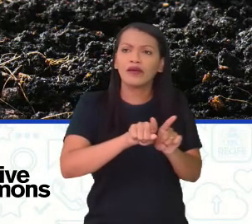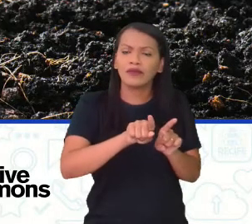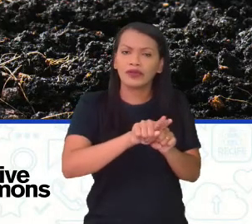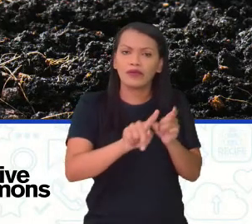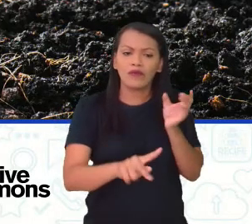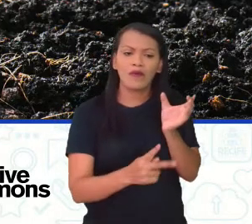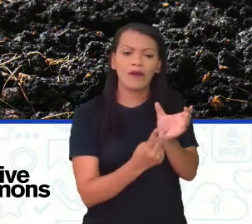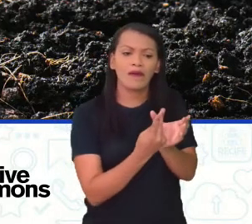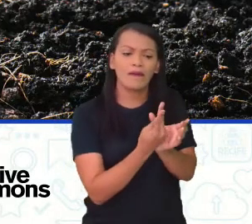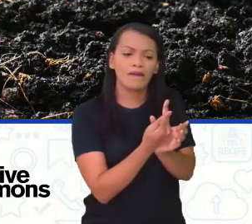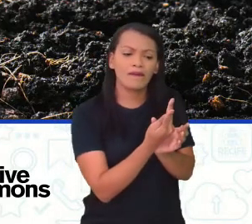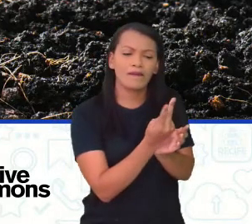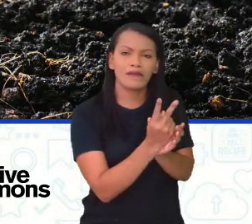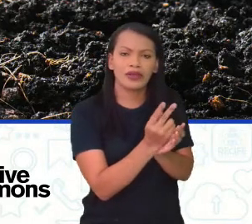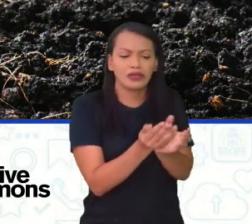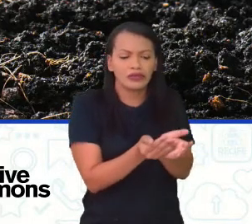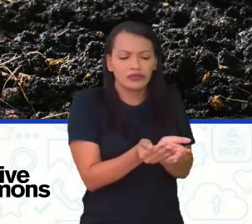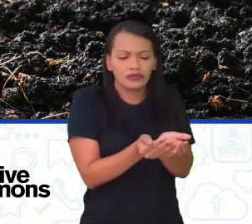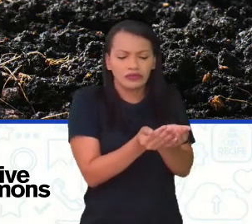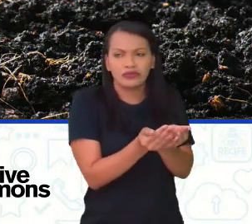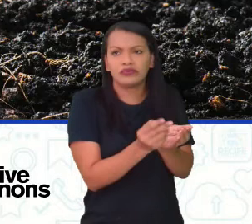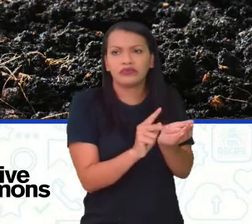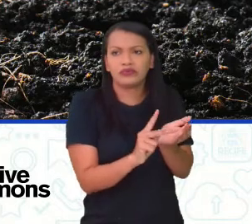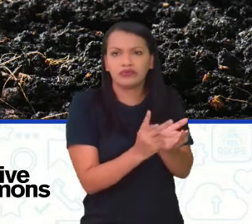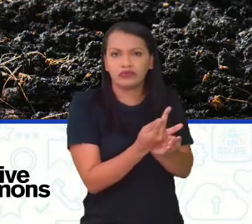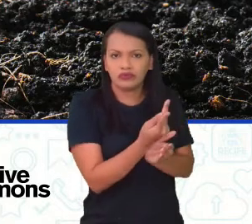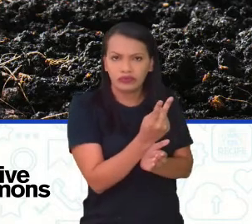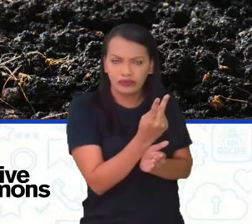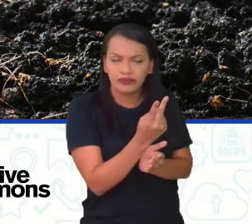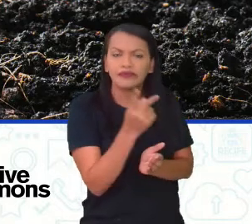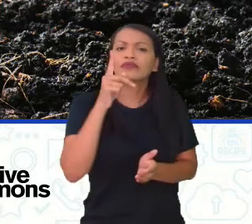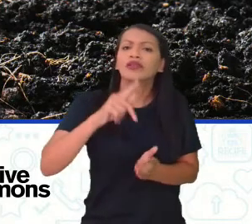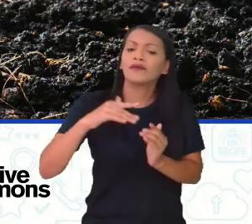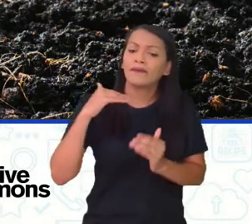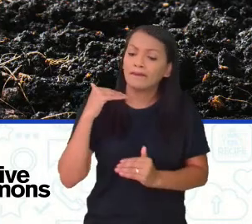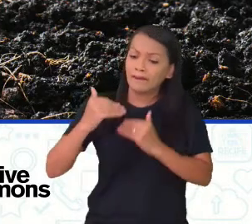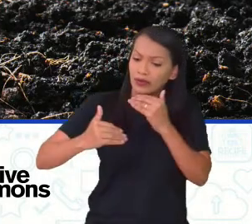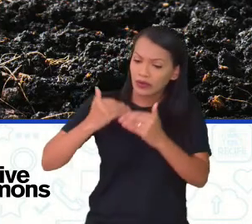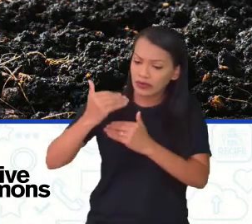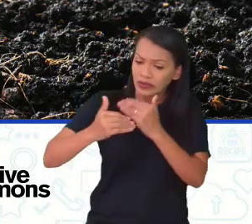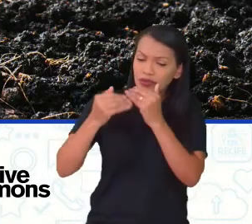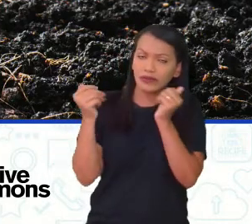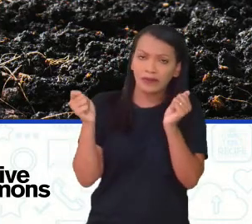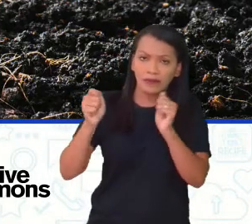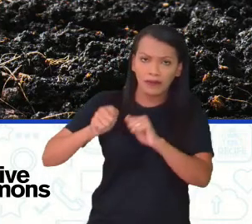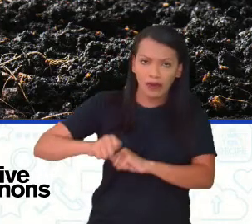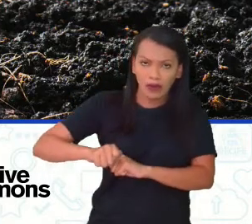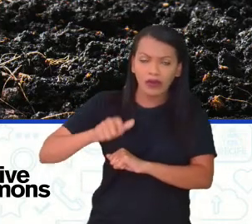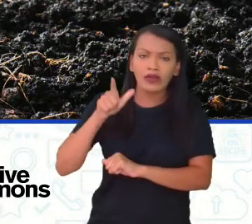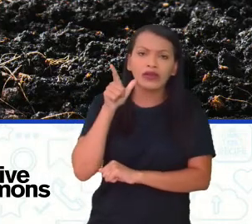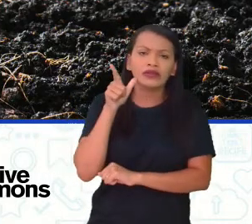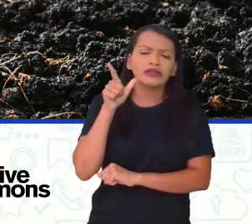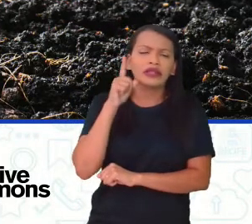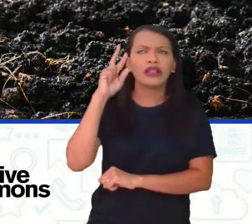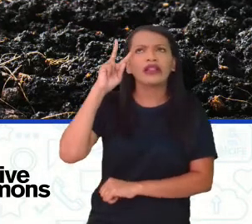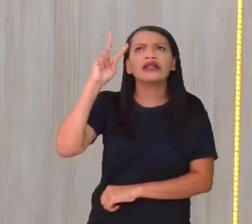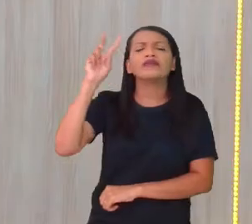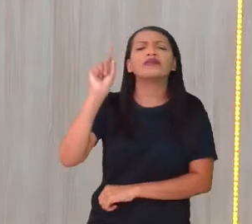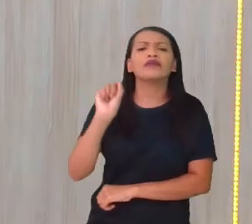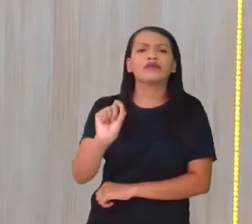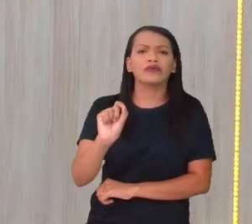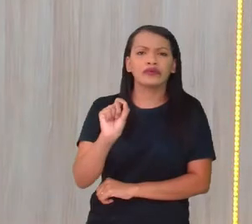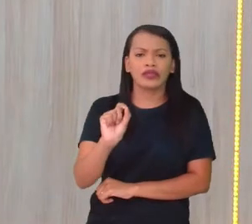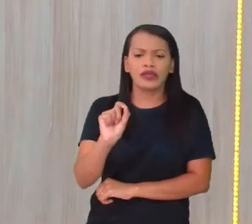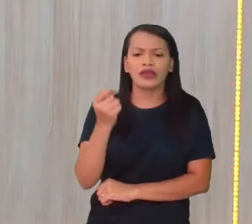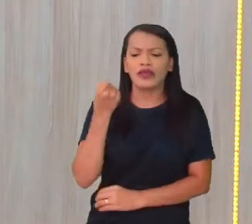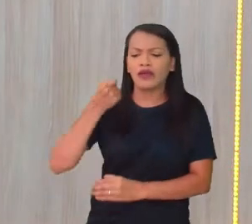ali em cima, né? Então, seja... Invernando. Exatamente. É um processozinho que a gente pode aqui estar se remetendo ao quê? A